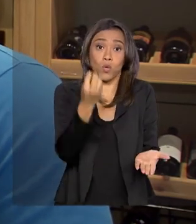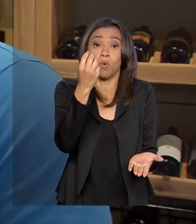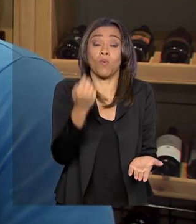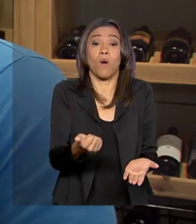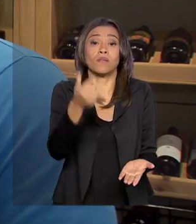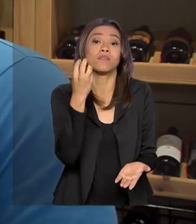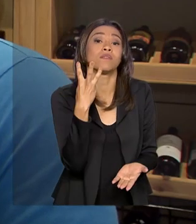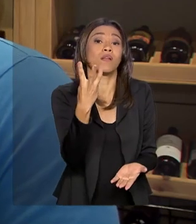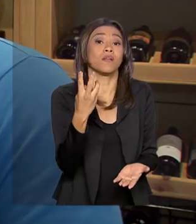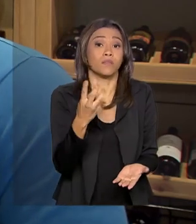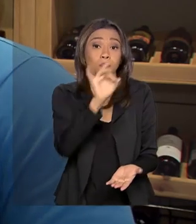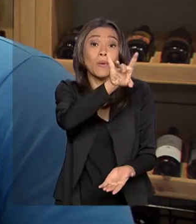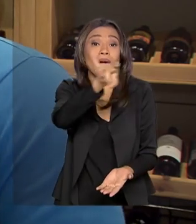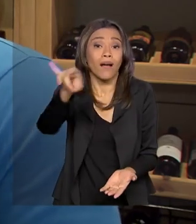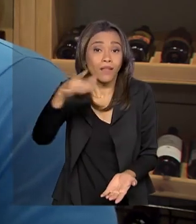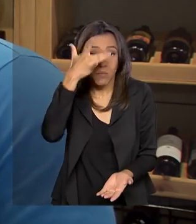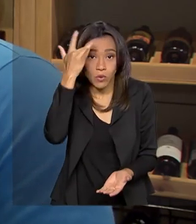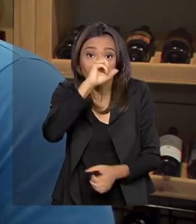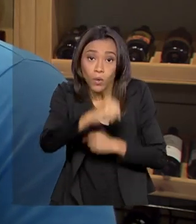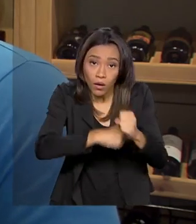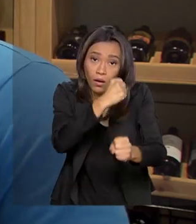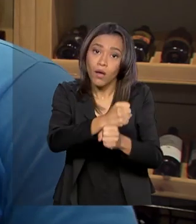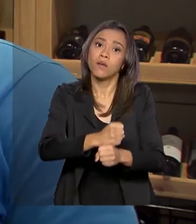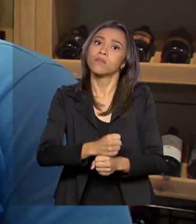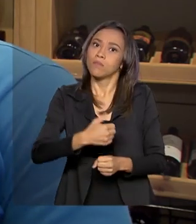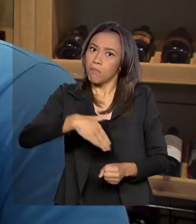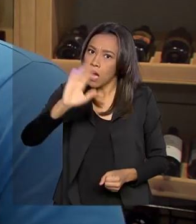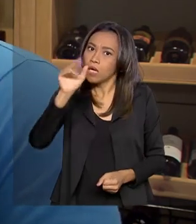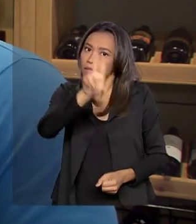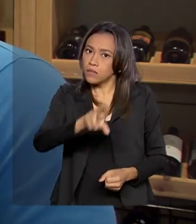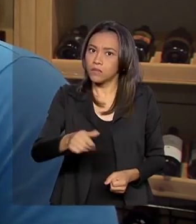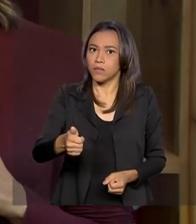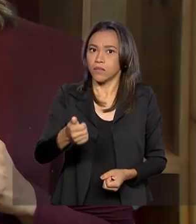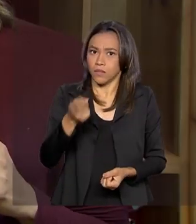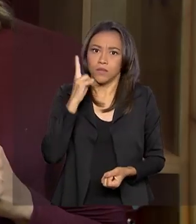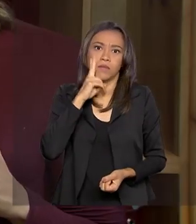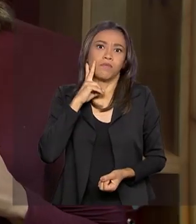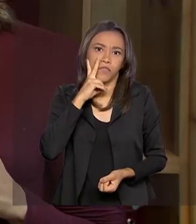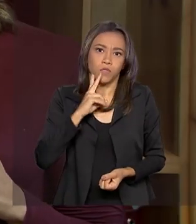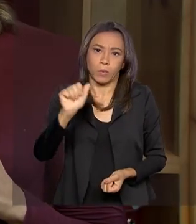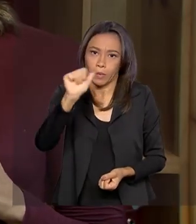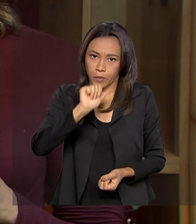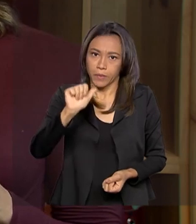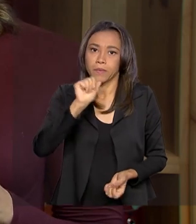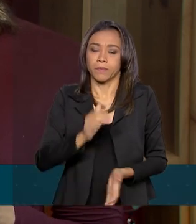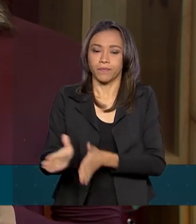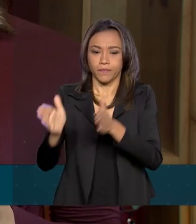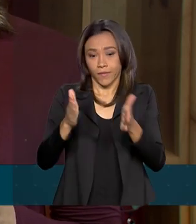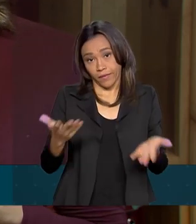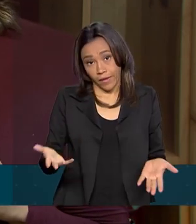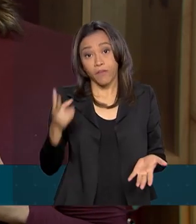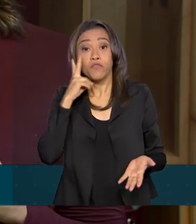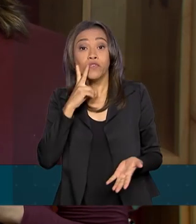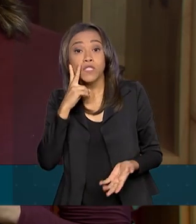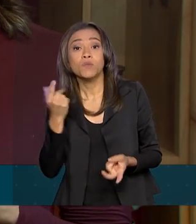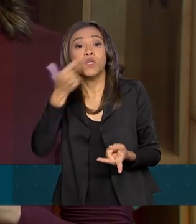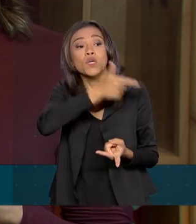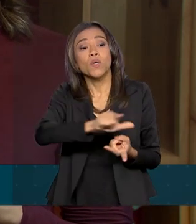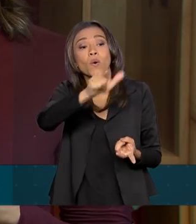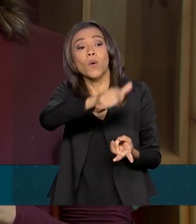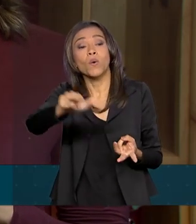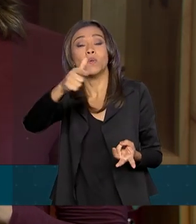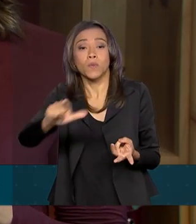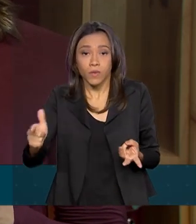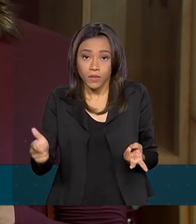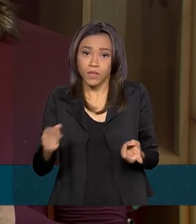pessoa. Então, além de consumir mais, o público está cada vez mais exigente. É. O vinho e outras bebidas derivadas da